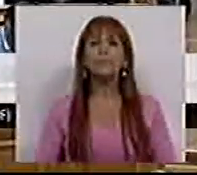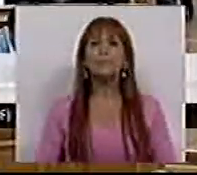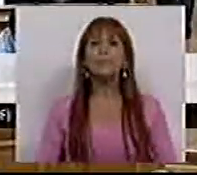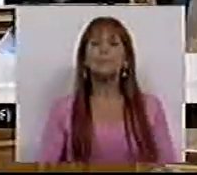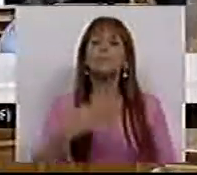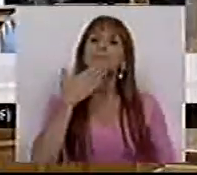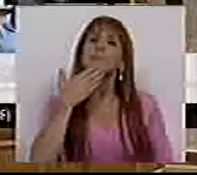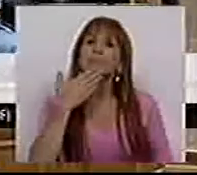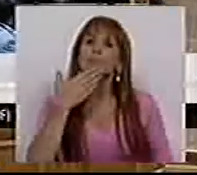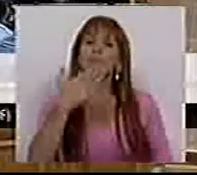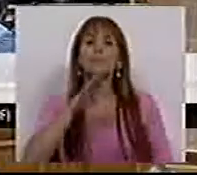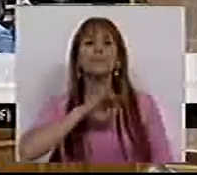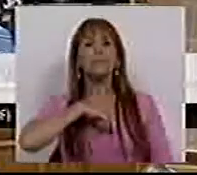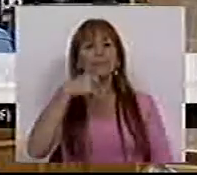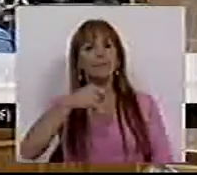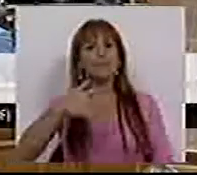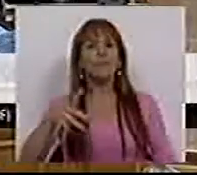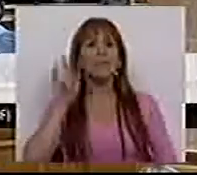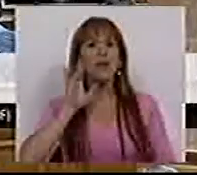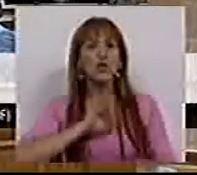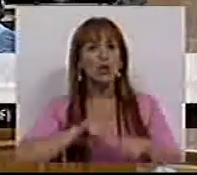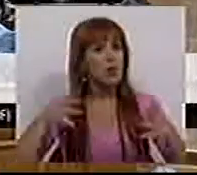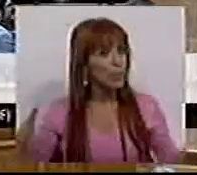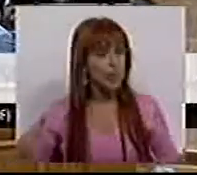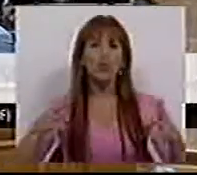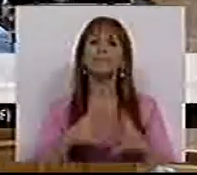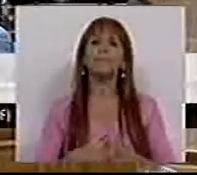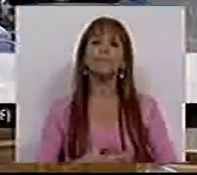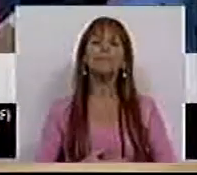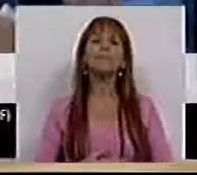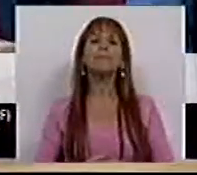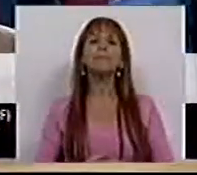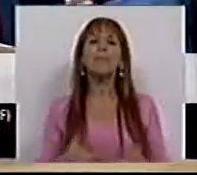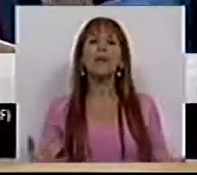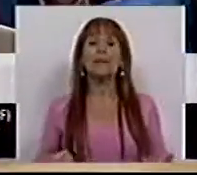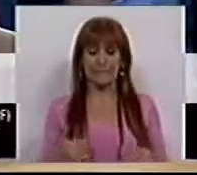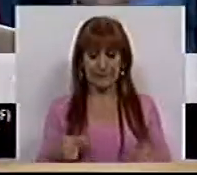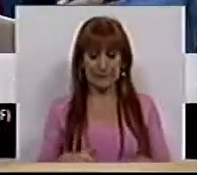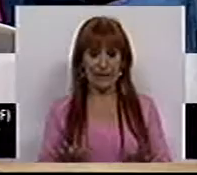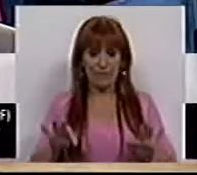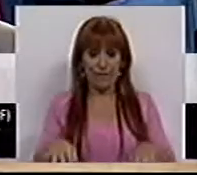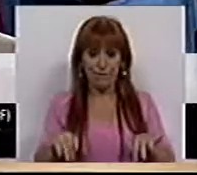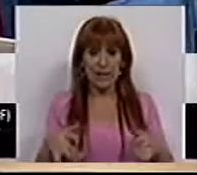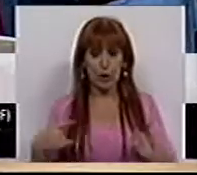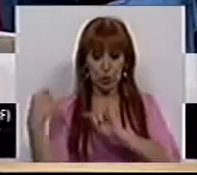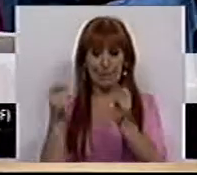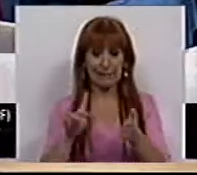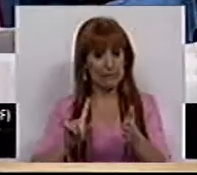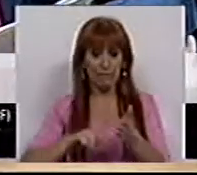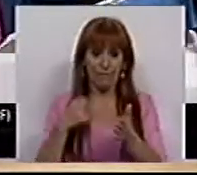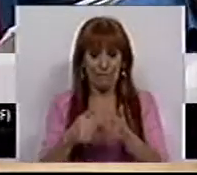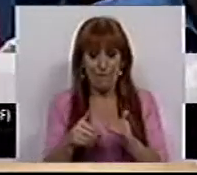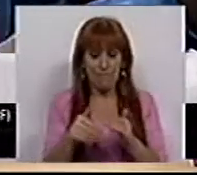Muito obrigada Sr. Presidente, Sras. e Srs. Deputados, estamos mesmo no fim deste debate